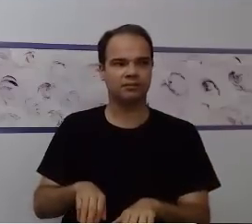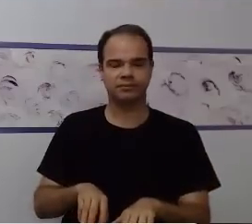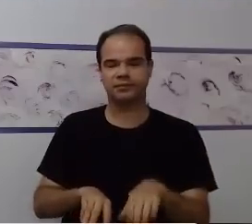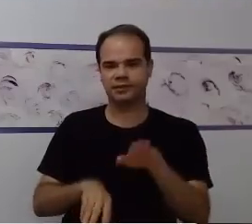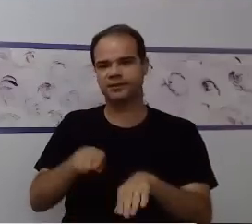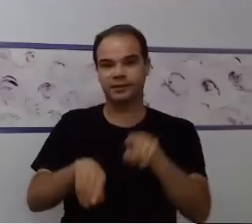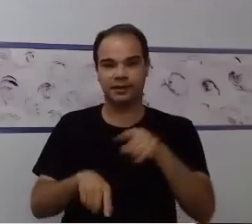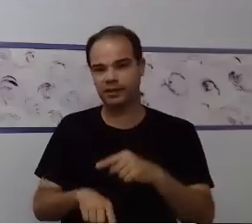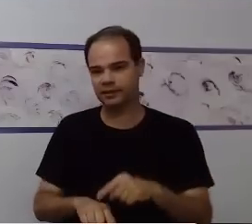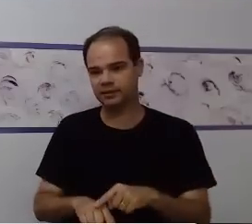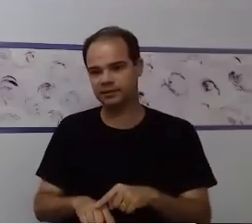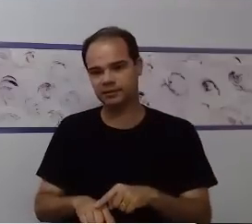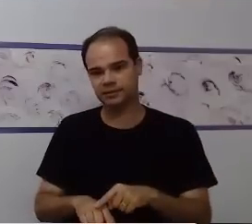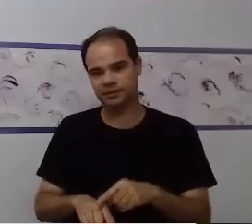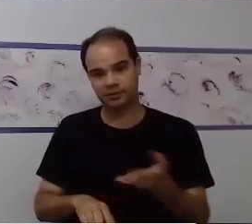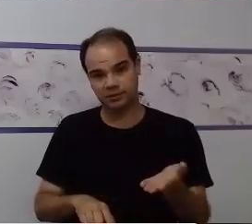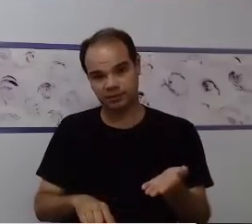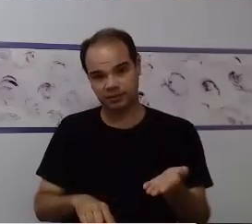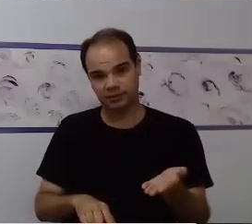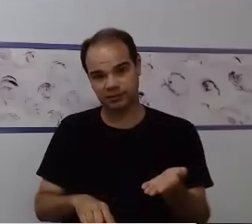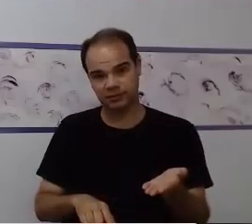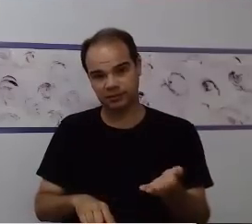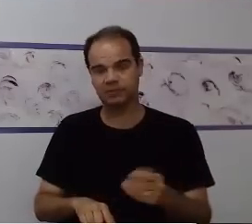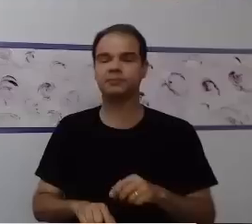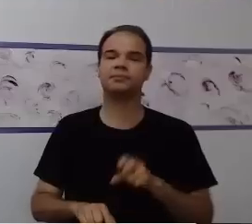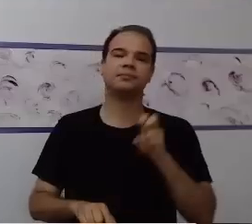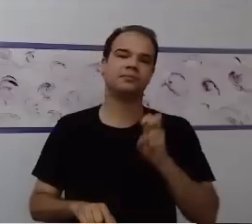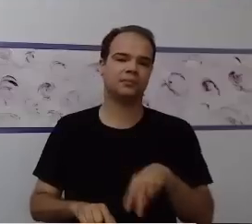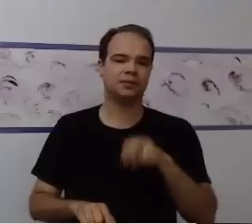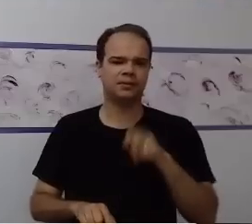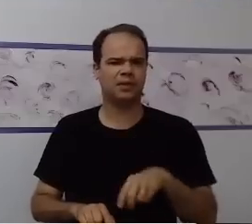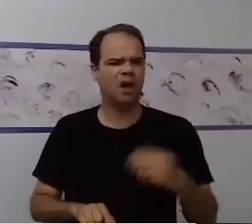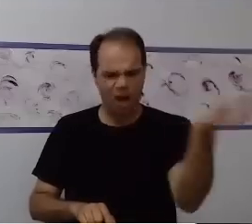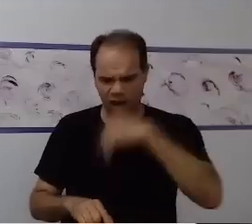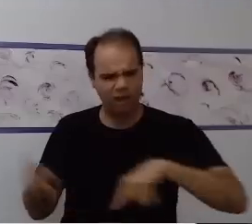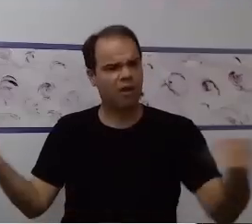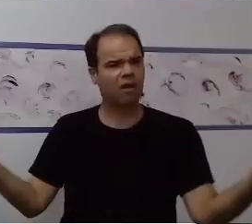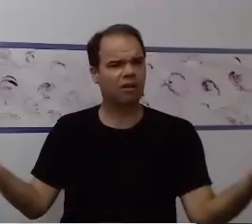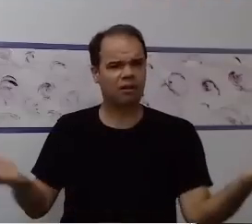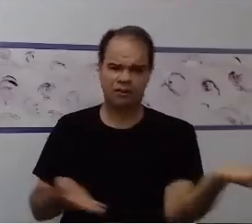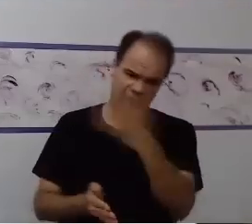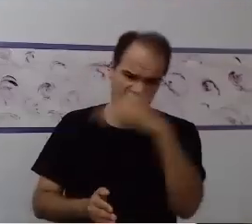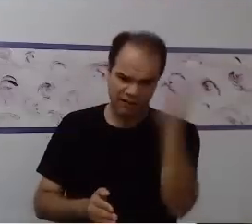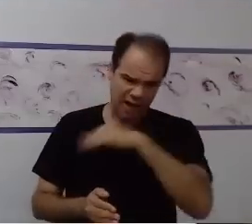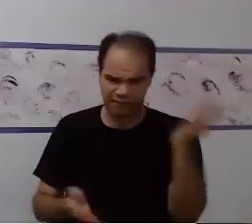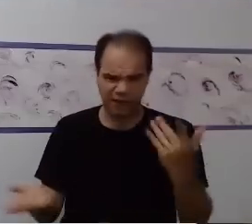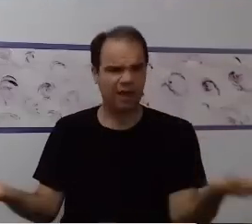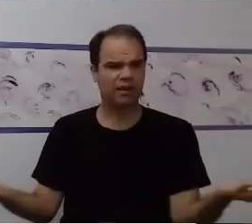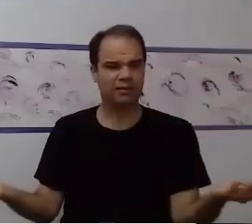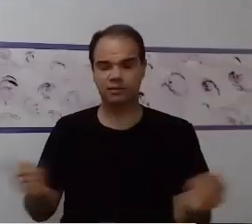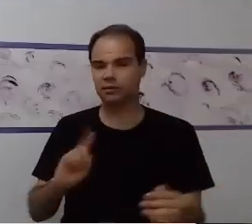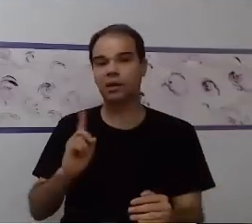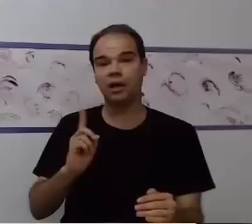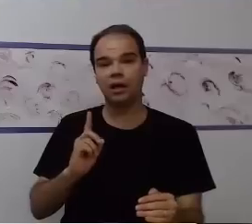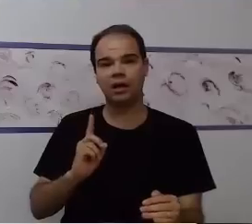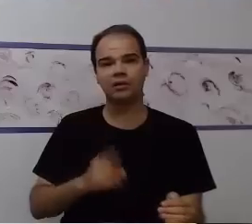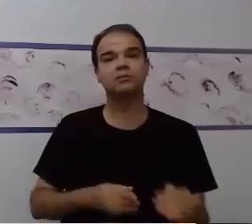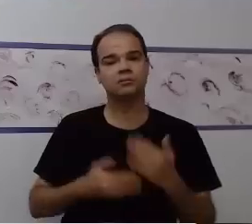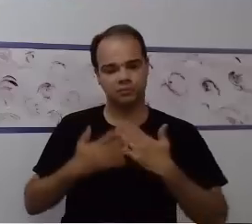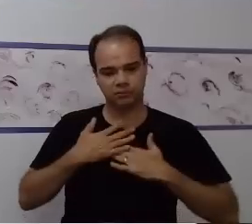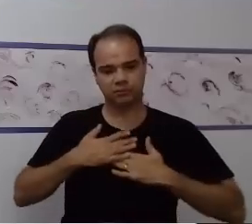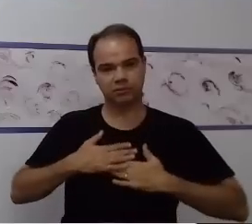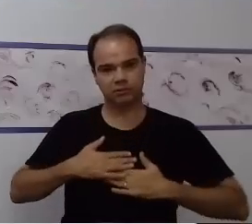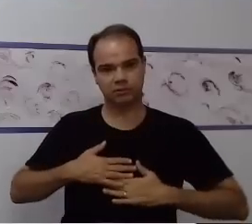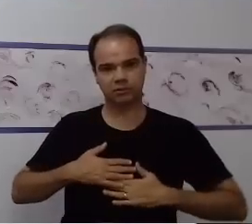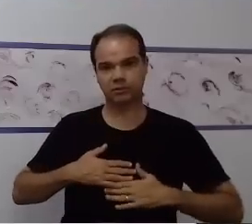menino. Pronto. Eu já trunquei aquela informação, aquele comando, aquela situação de